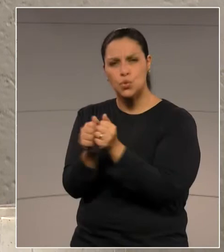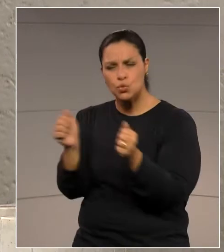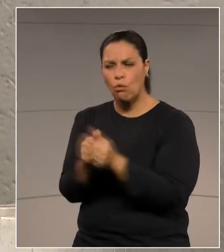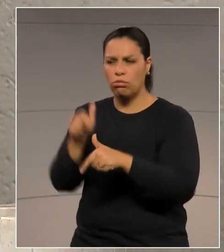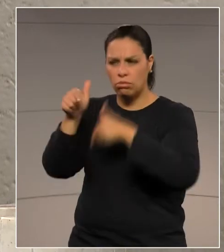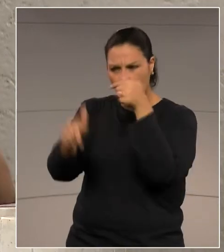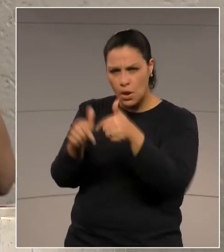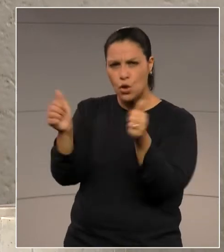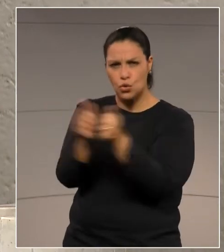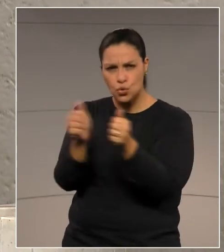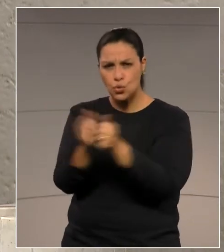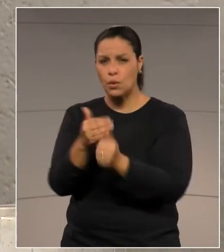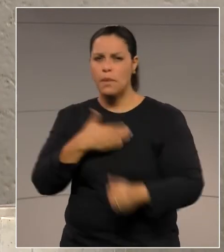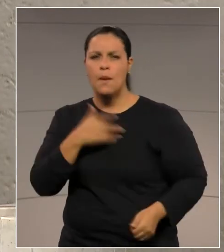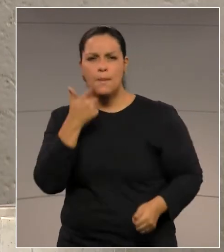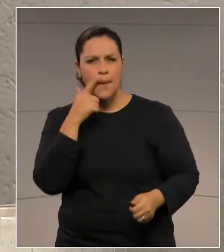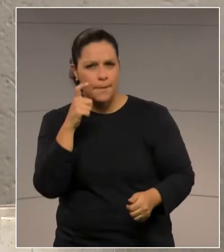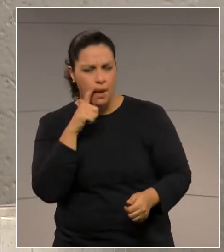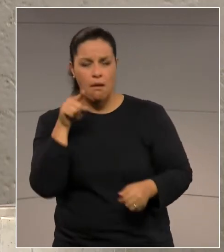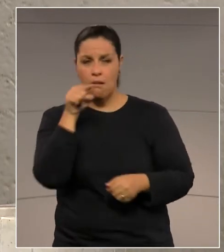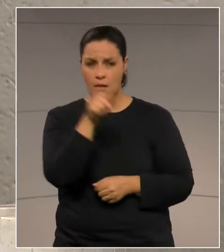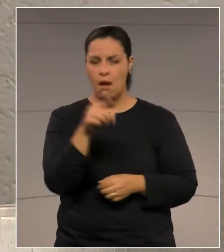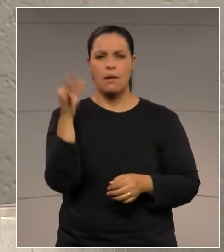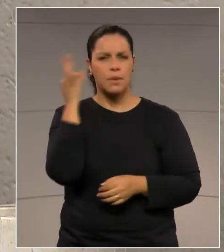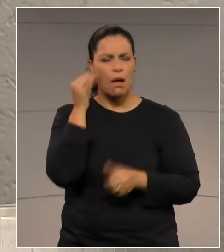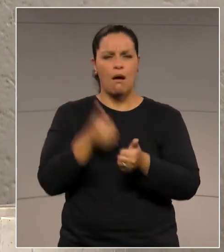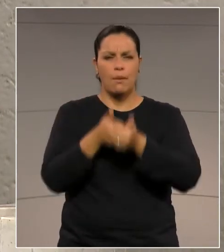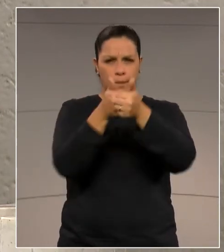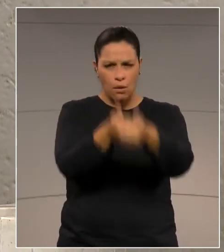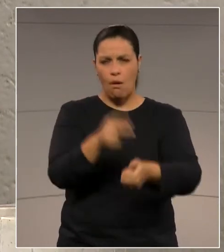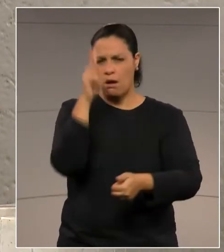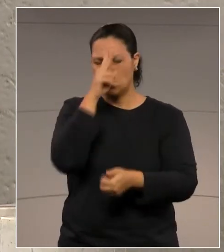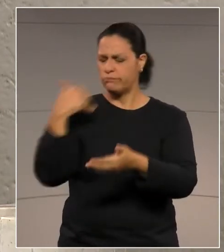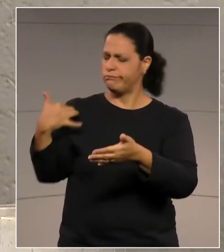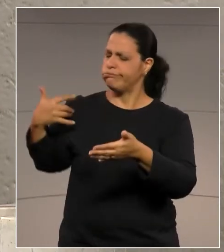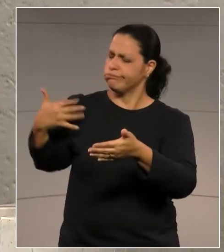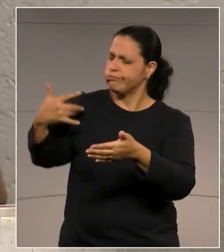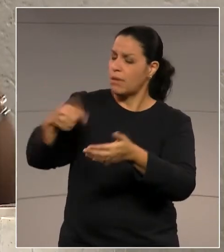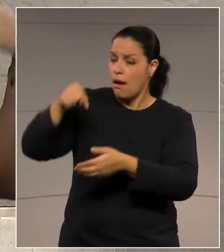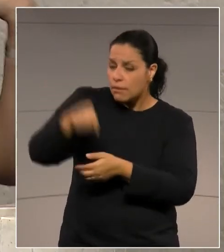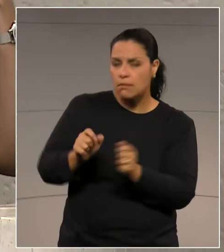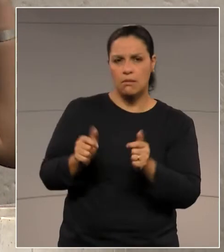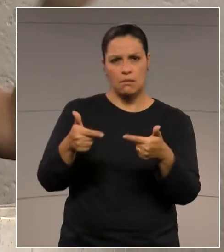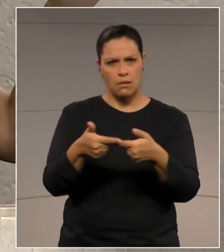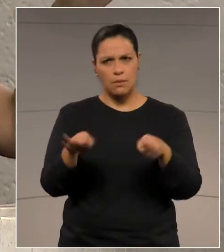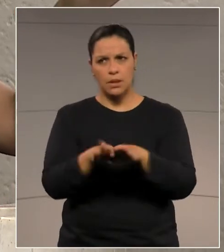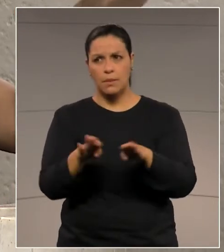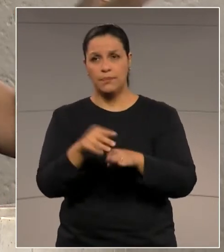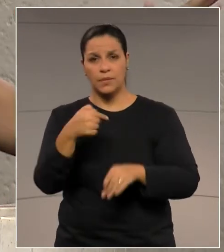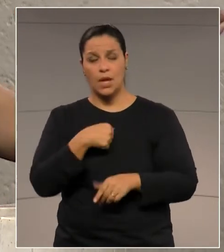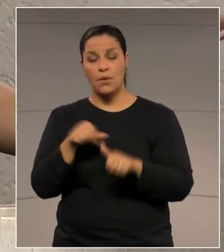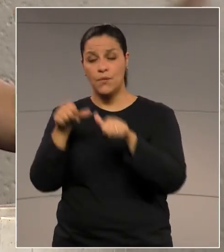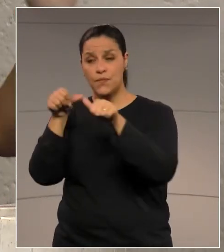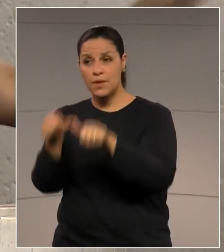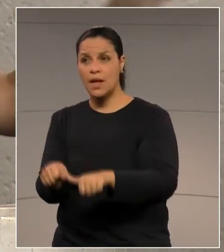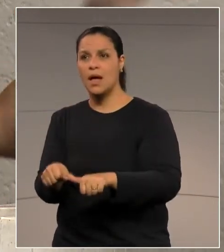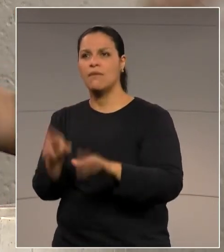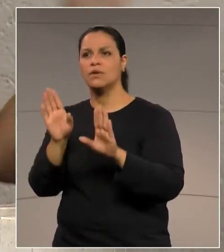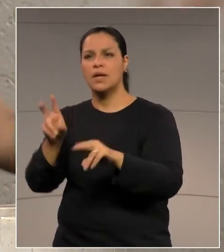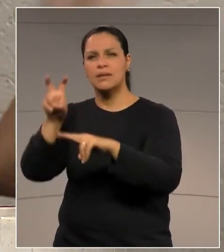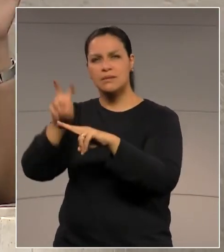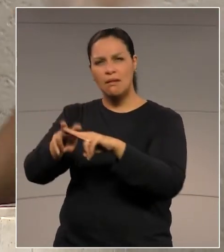do meu pai, acompanhou uma história dele aqui dentro. Eu ficava, antes,